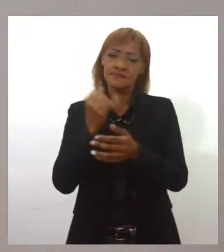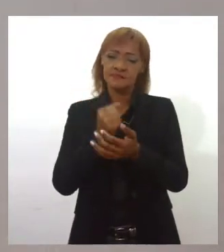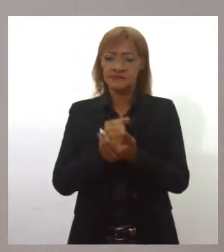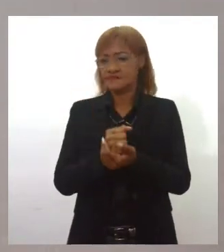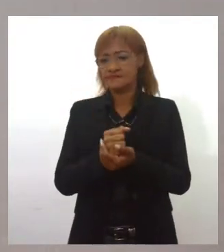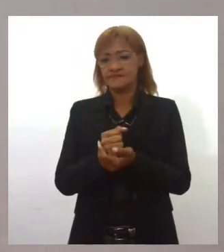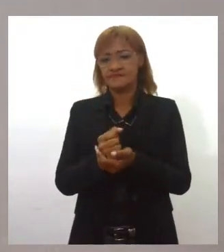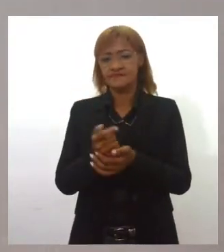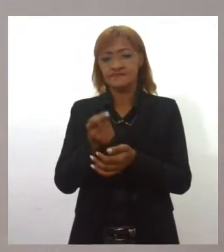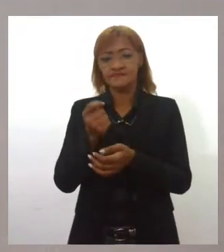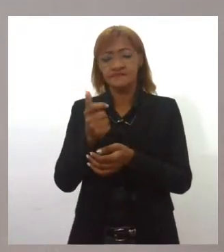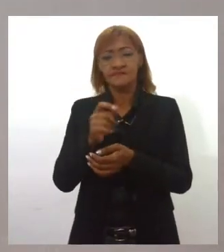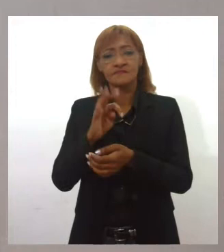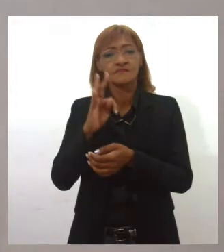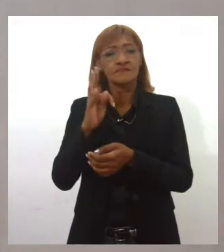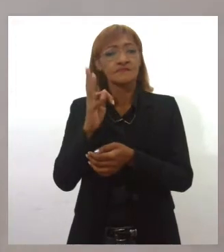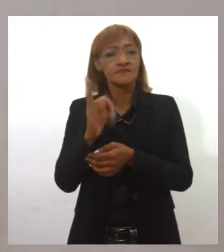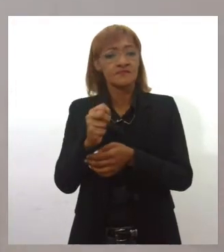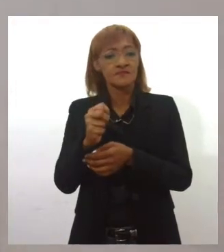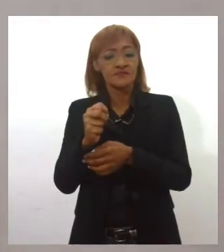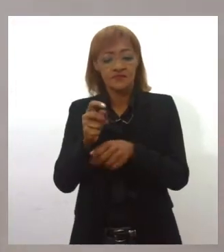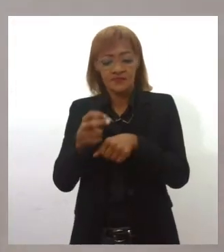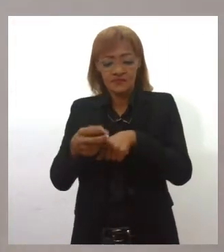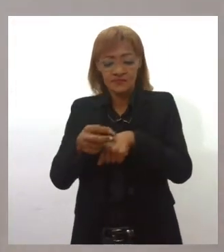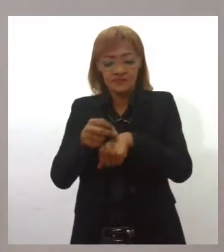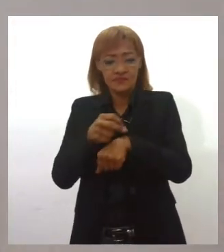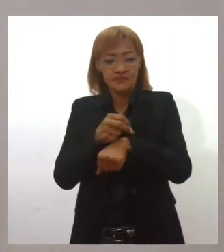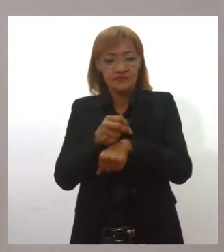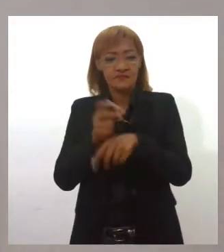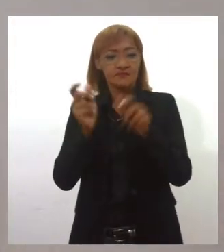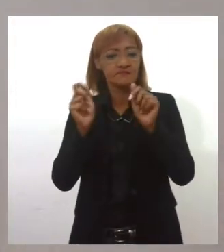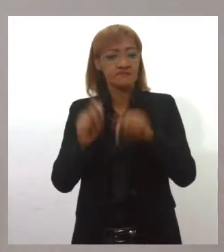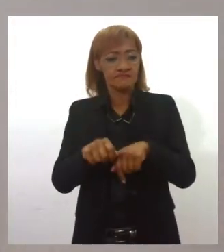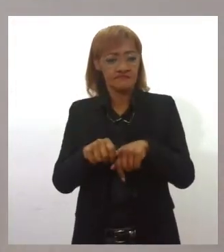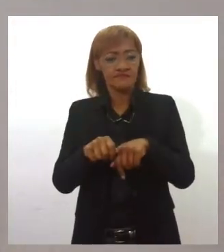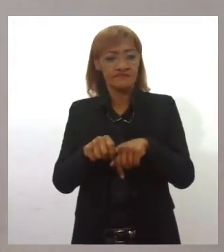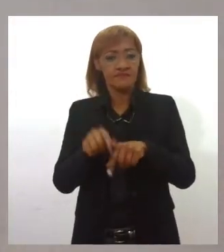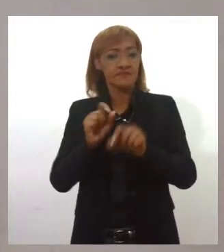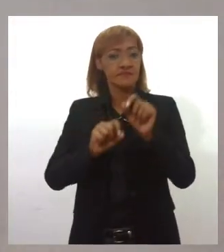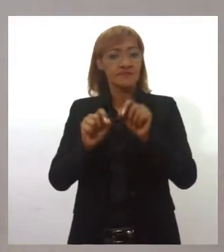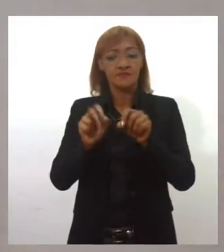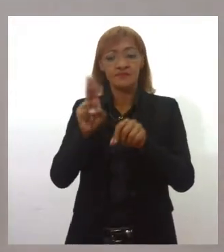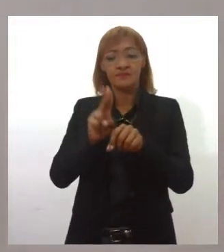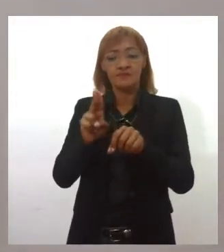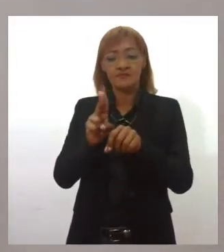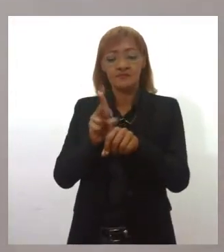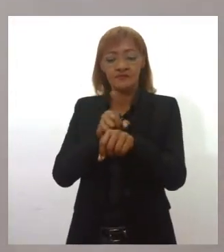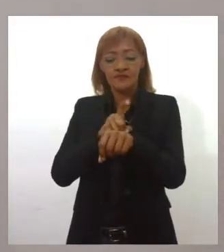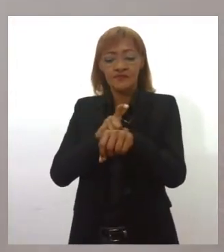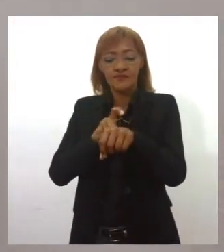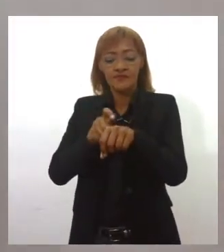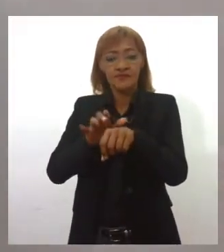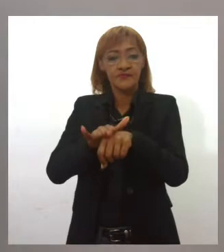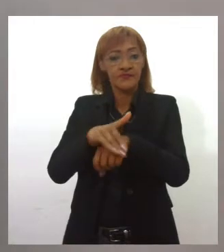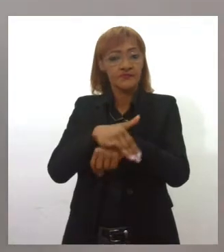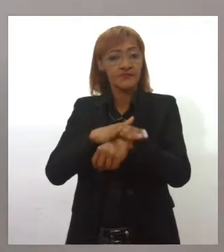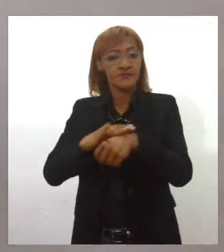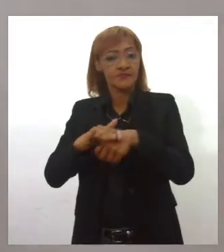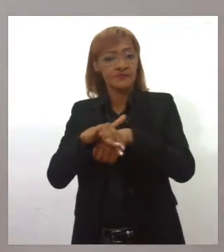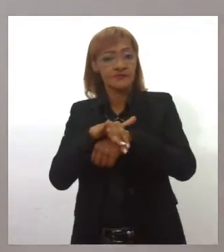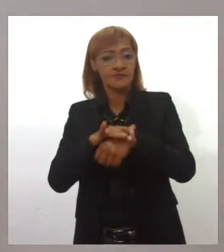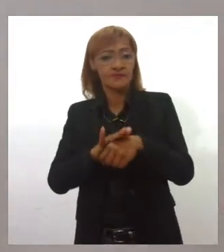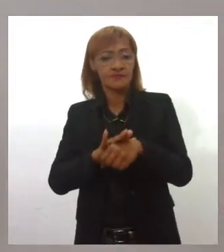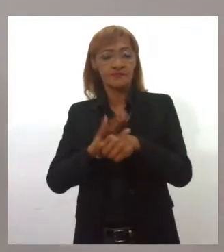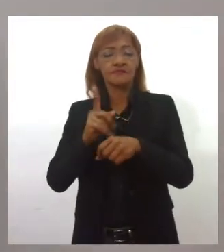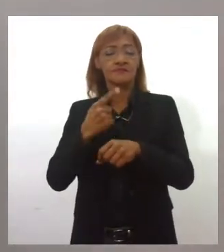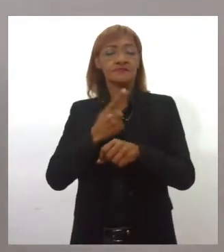cânceres de pele podem ser prevenidos com o hábito de fotoproteção. Daí a importância da gente se